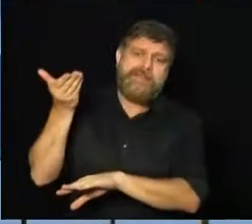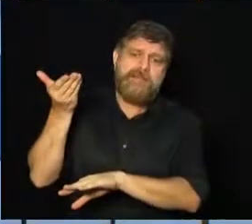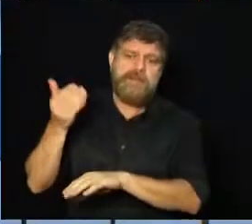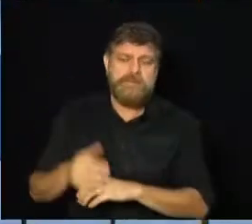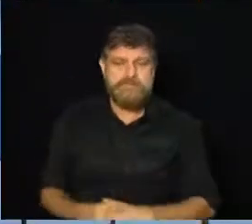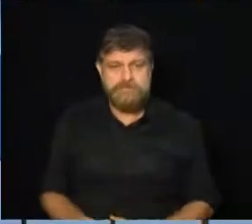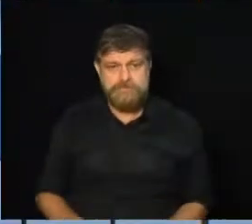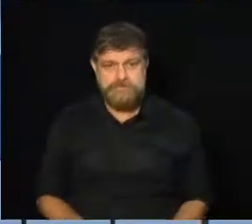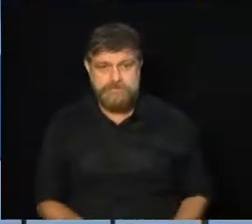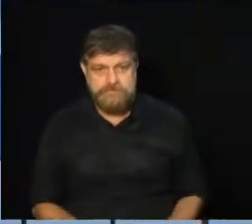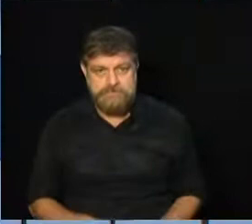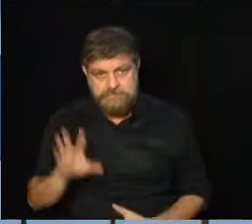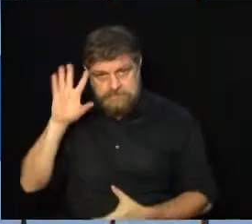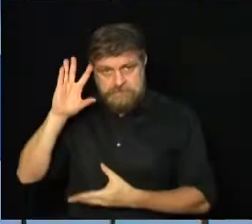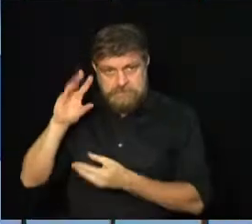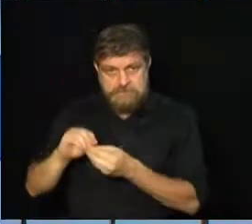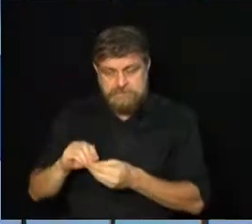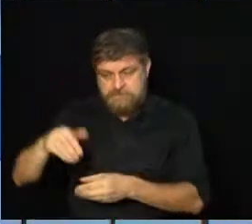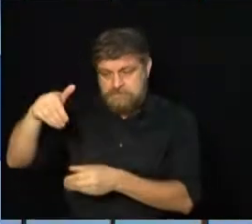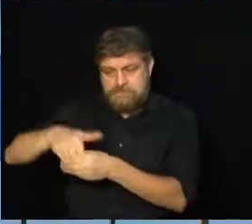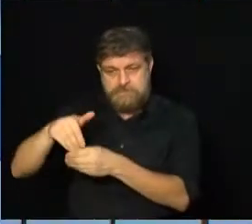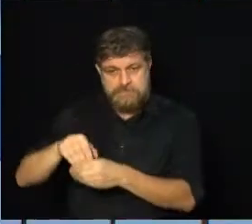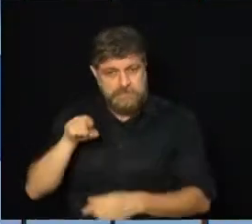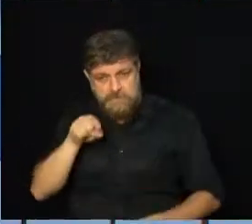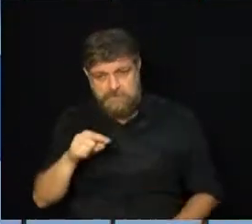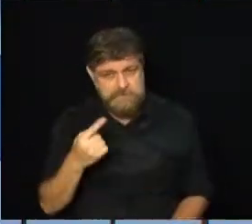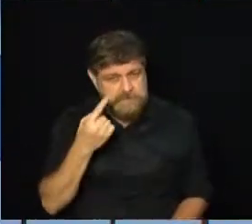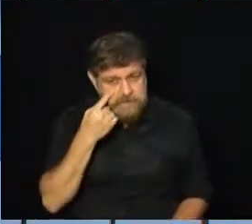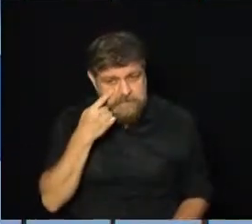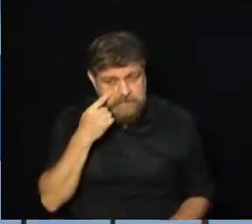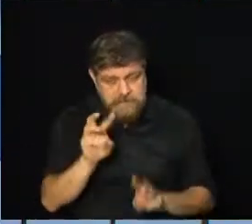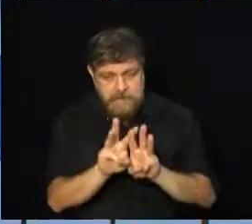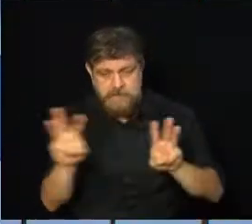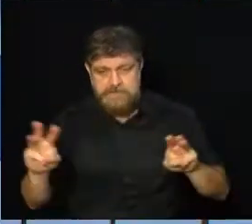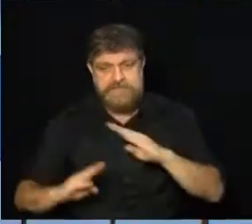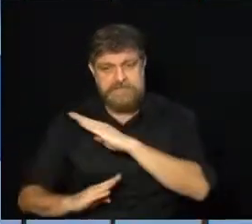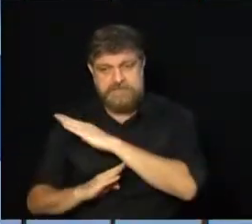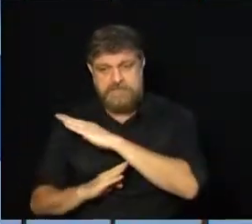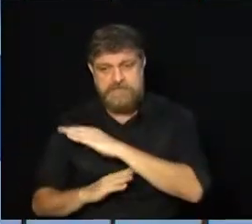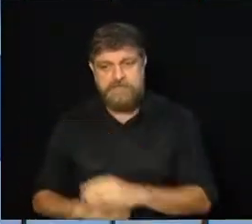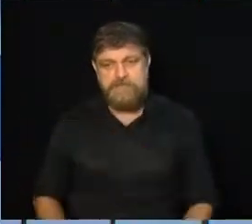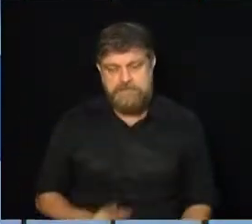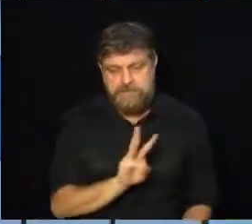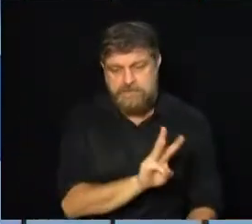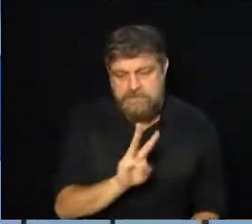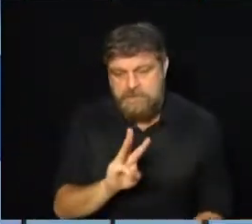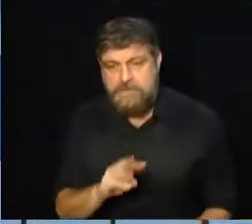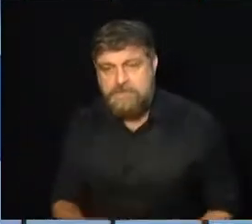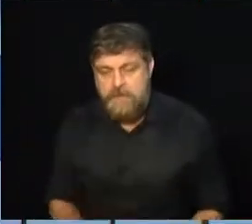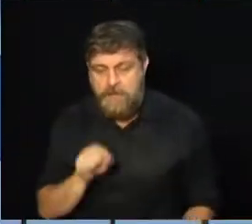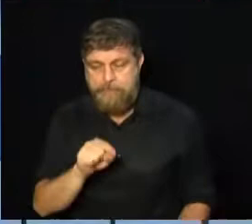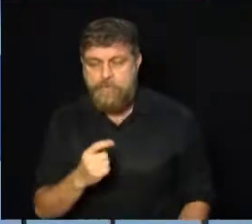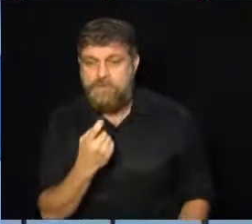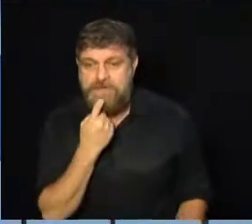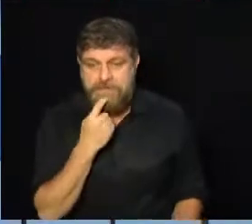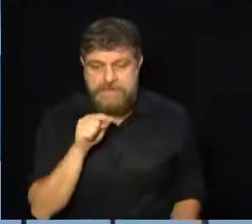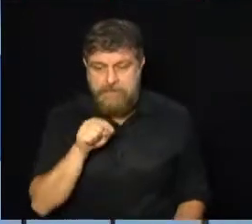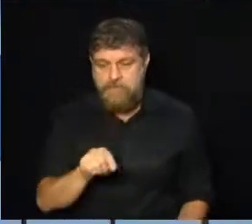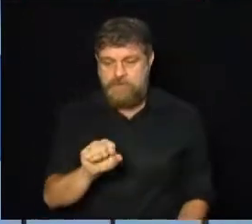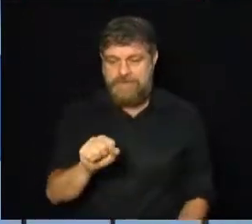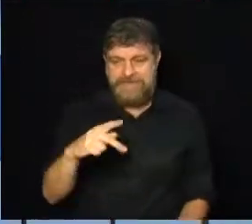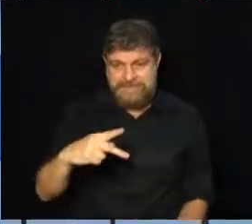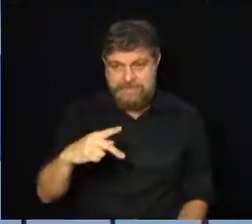E o resultado da votação pode ser conferido no site da Câmara, que é o www.campinas.sp